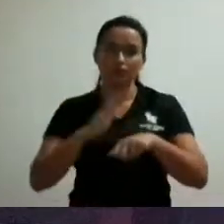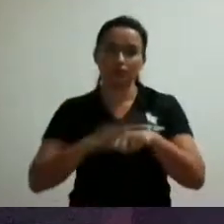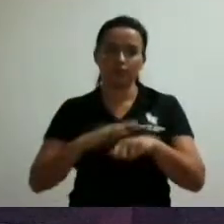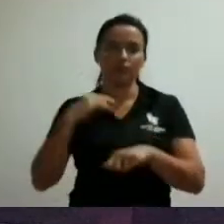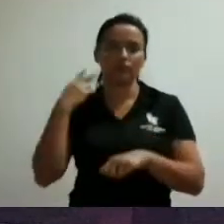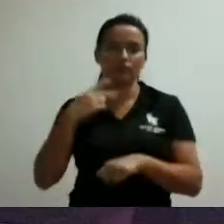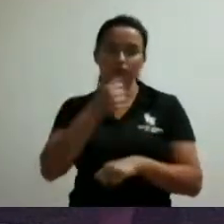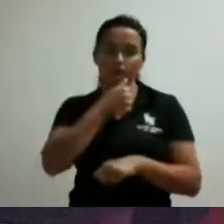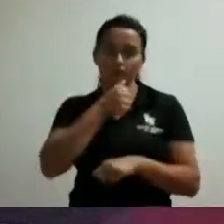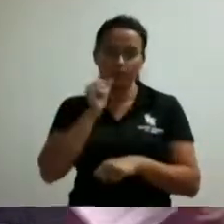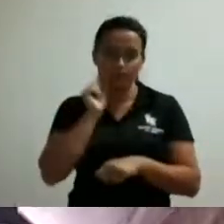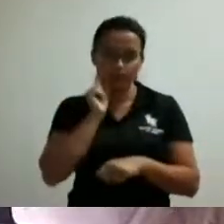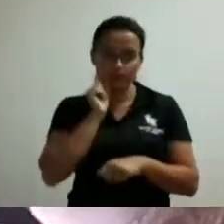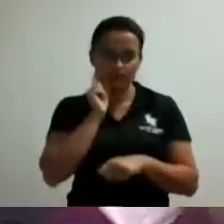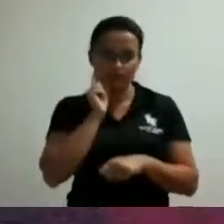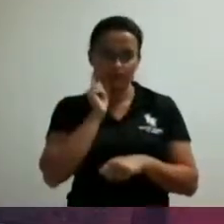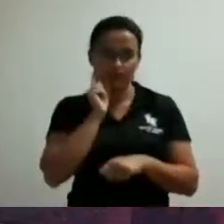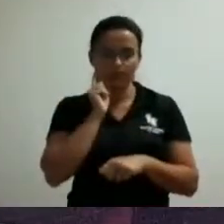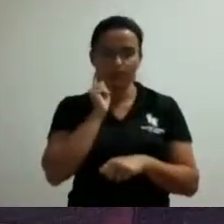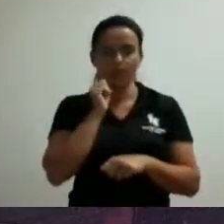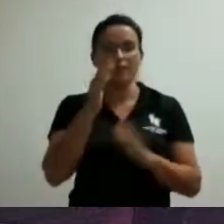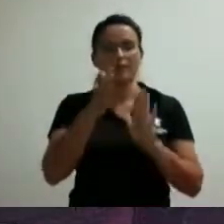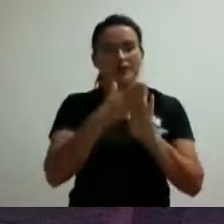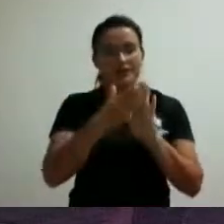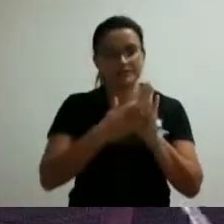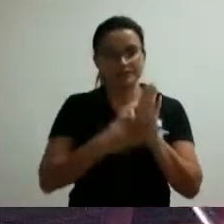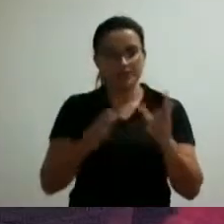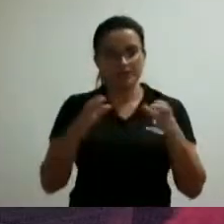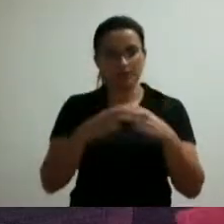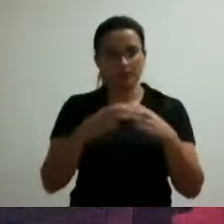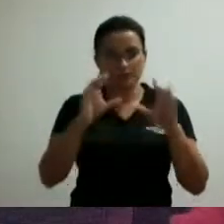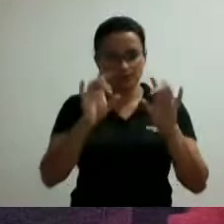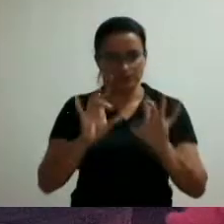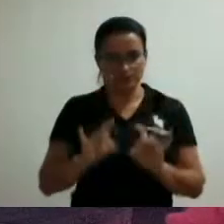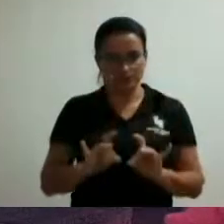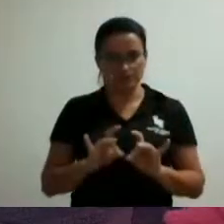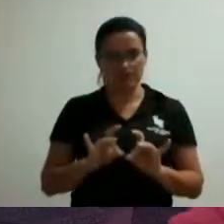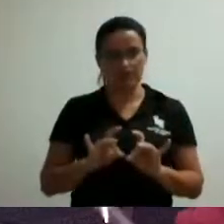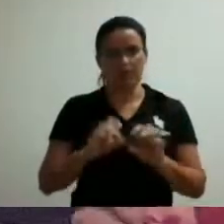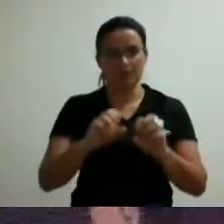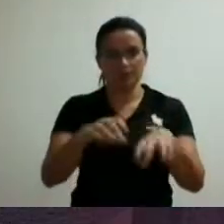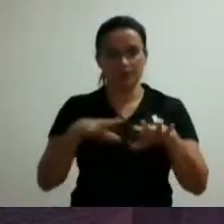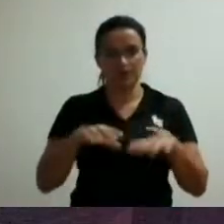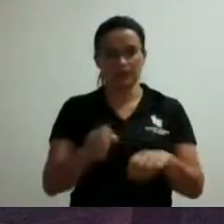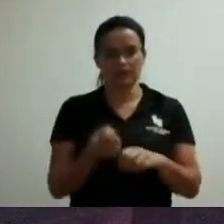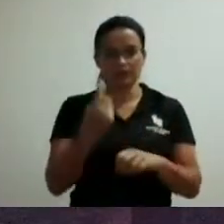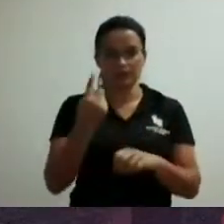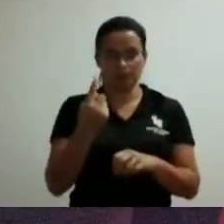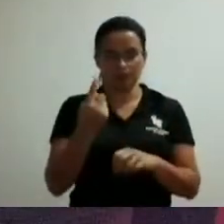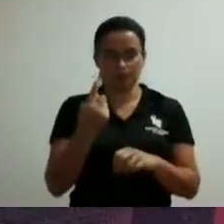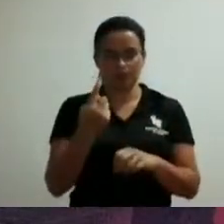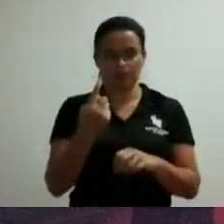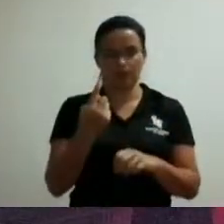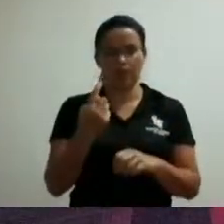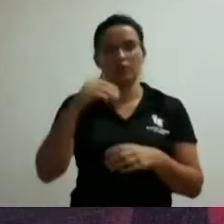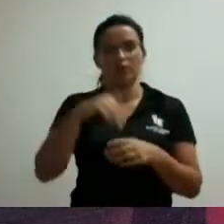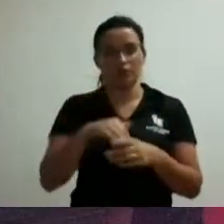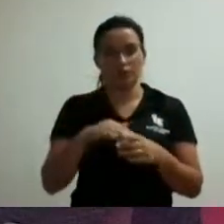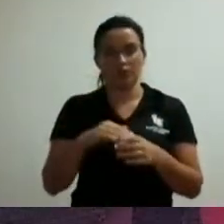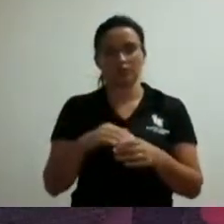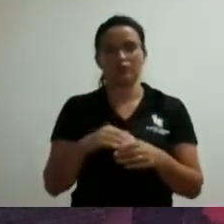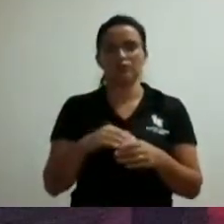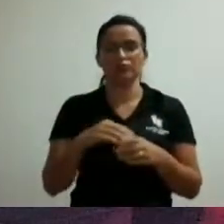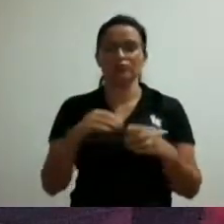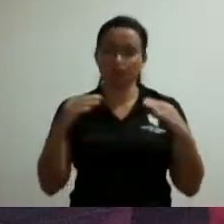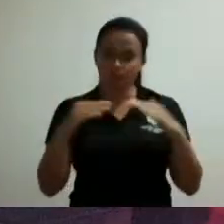casal pareceres comissão especial favorável dois em plenário um coro pelo voto favorável dois três dos membros da